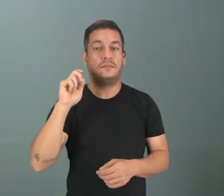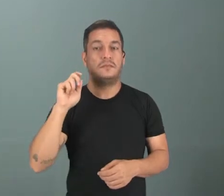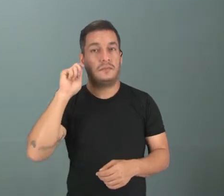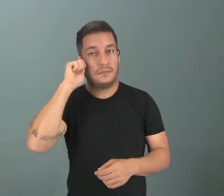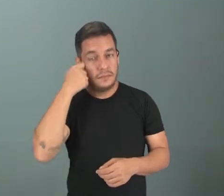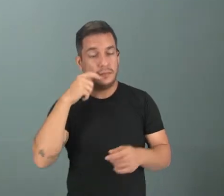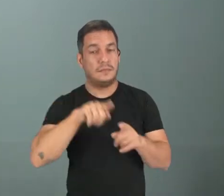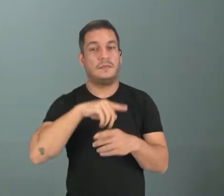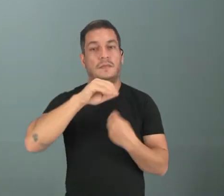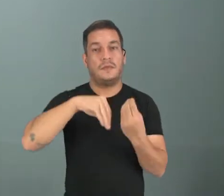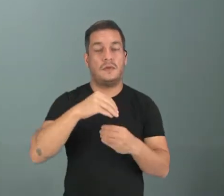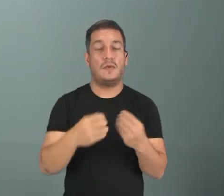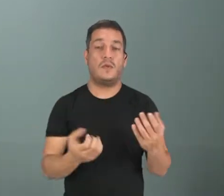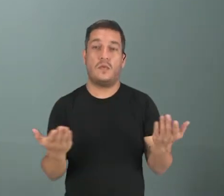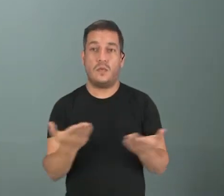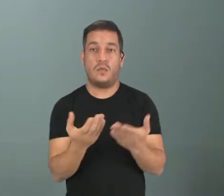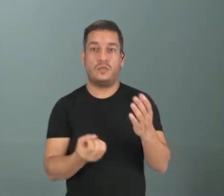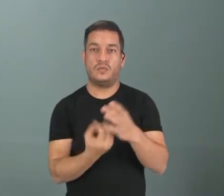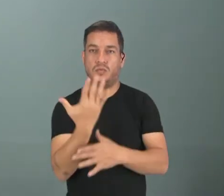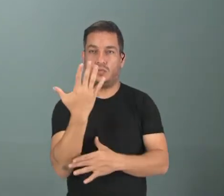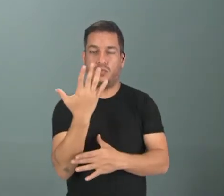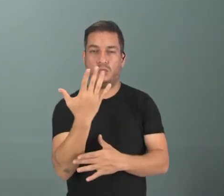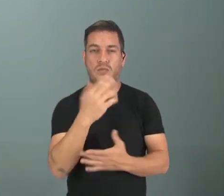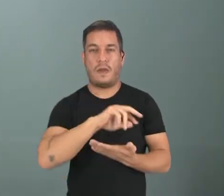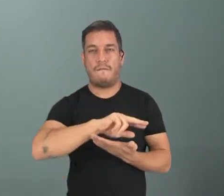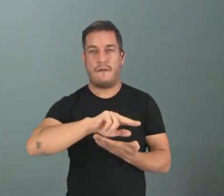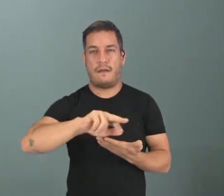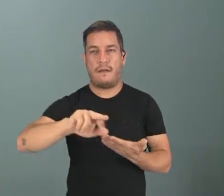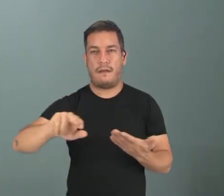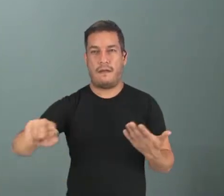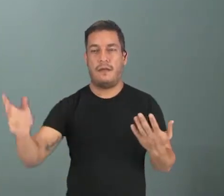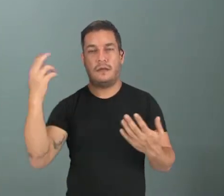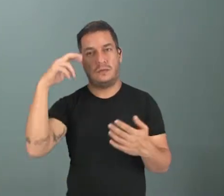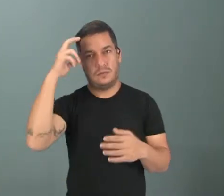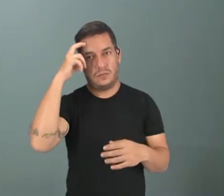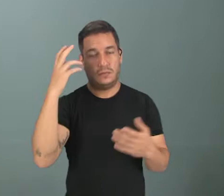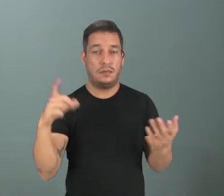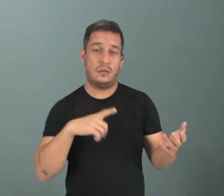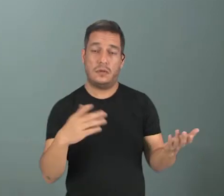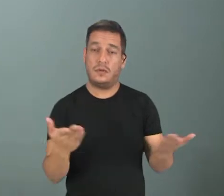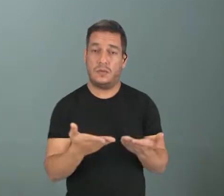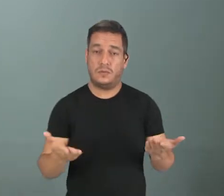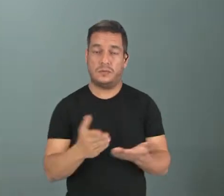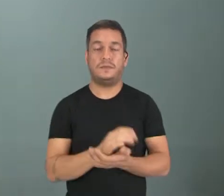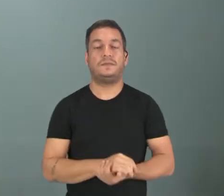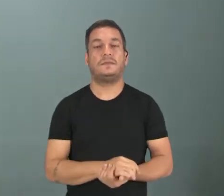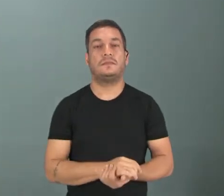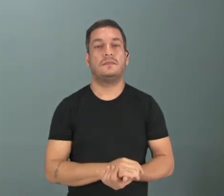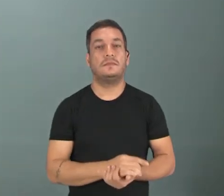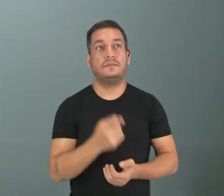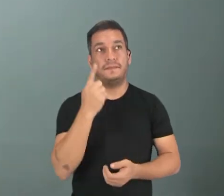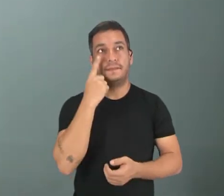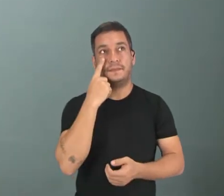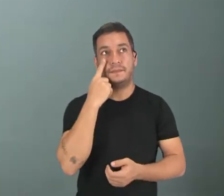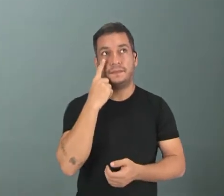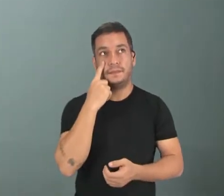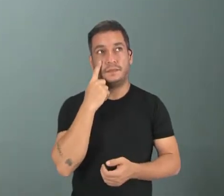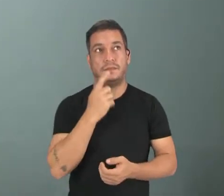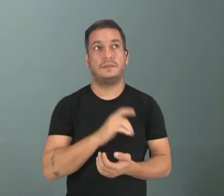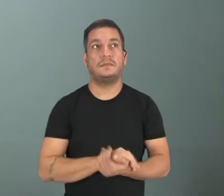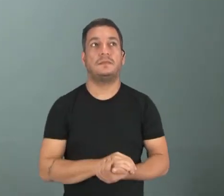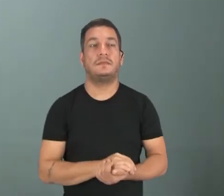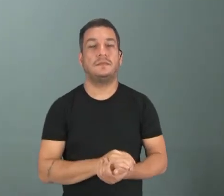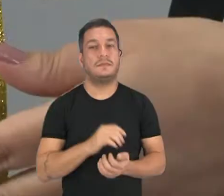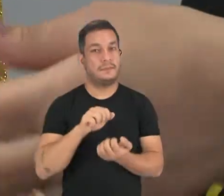formando o que nós temos hoje, a diversidade cultural que nós temos hoje. Vamos lá? Vejam bem esse